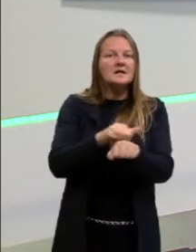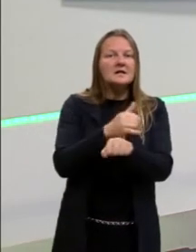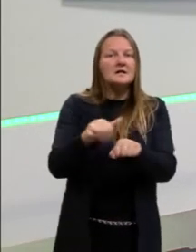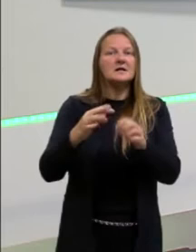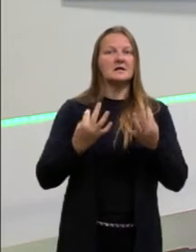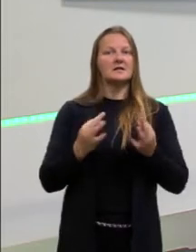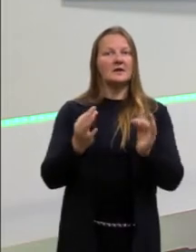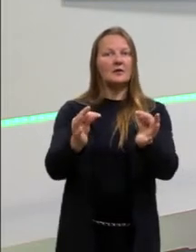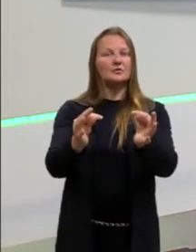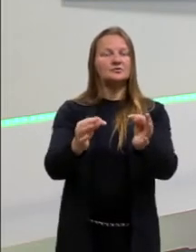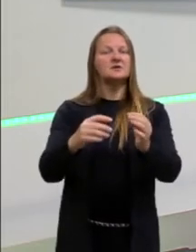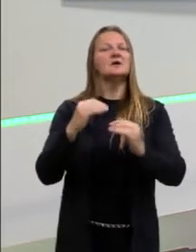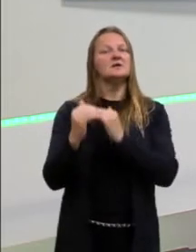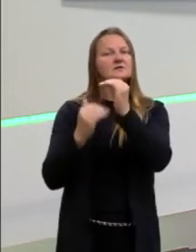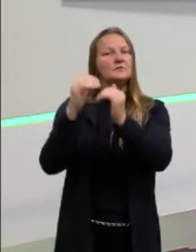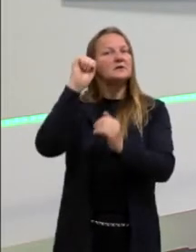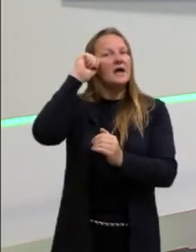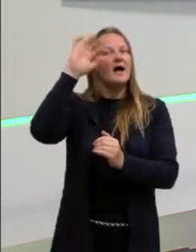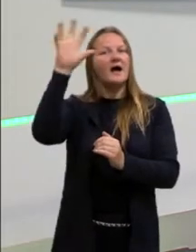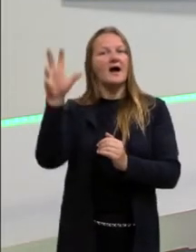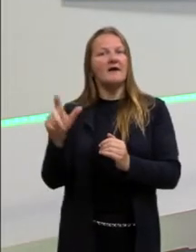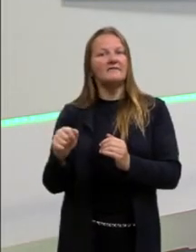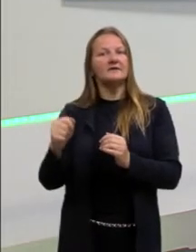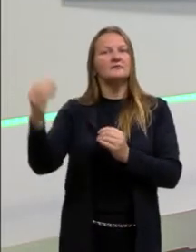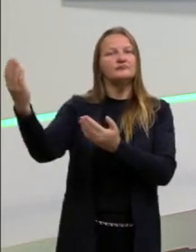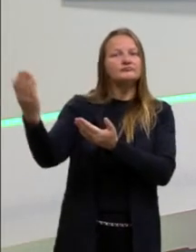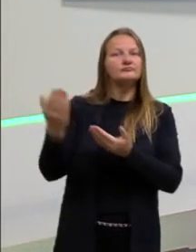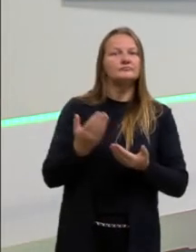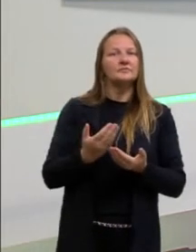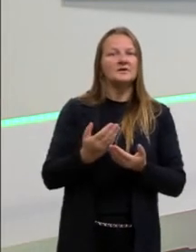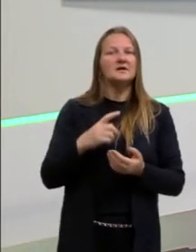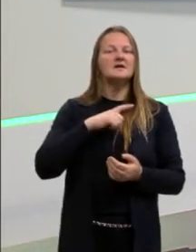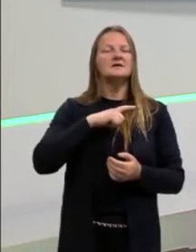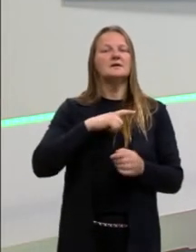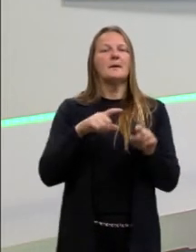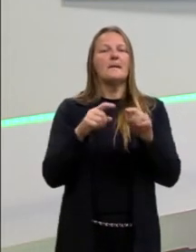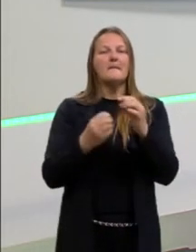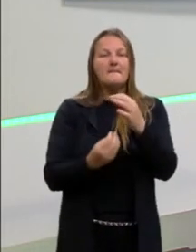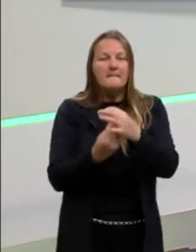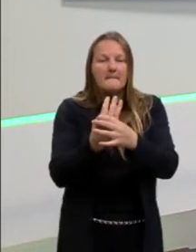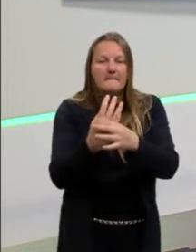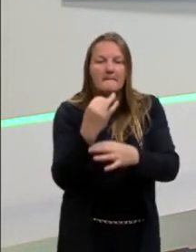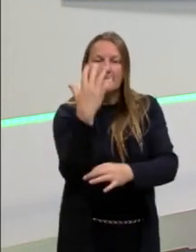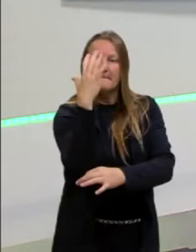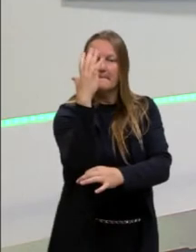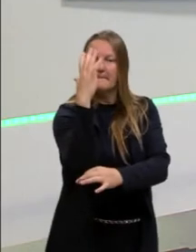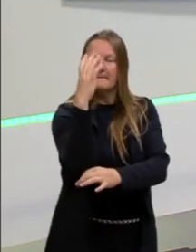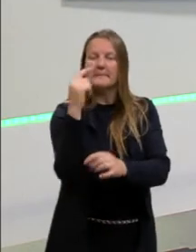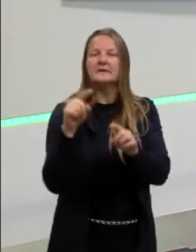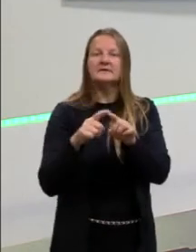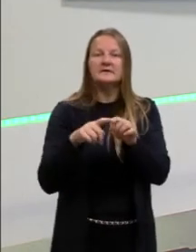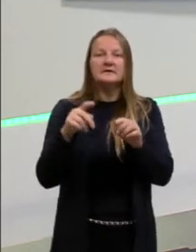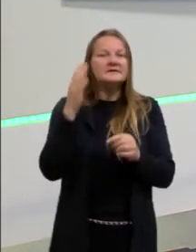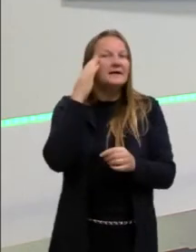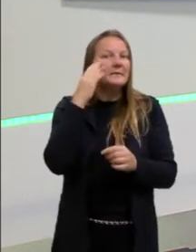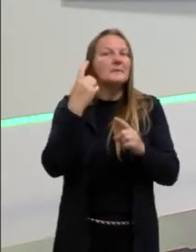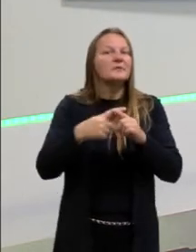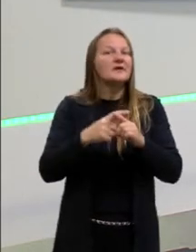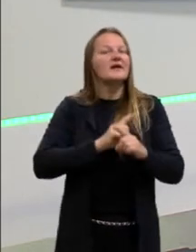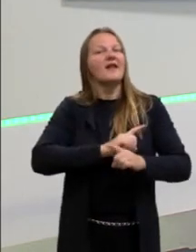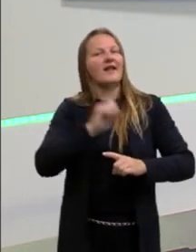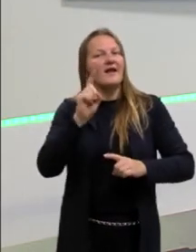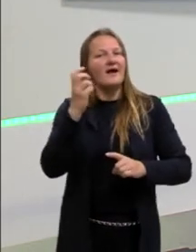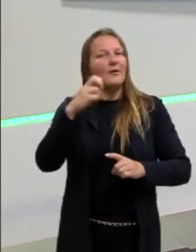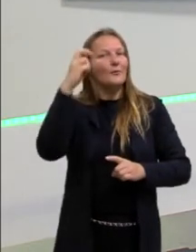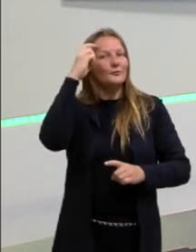muito dela foi desenvolvida na África e tem diversas plantas que a gente trouxe de lá e que a gente só sabe como cultivar graças